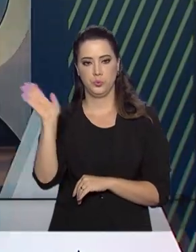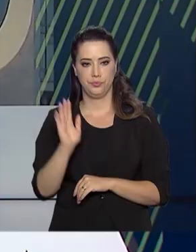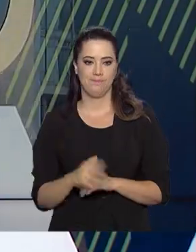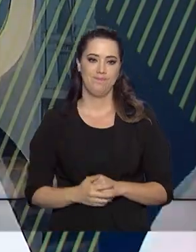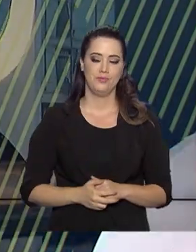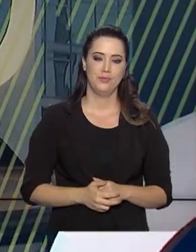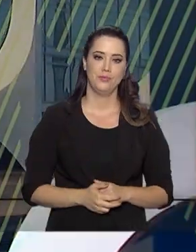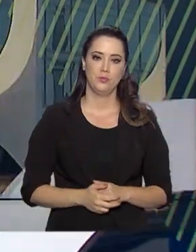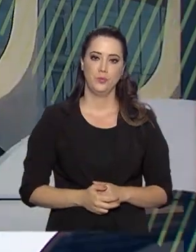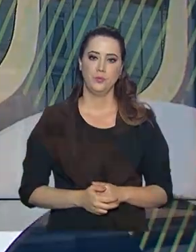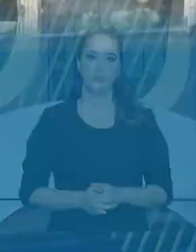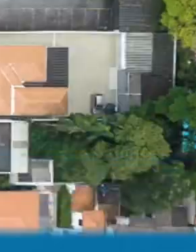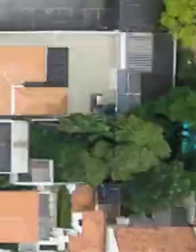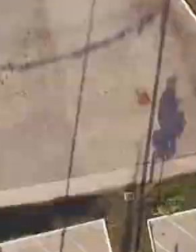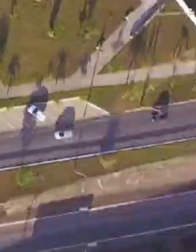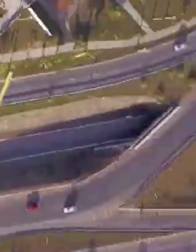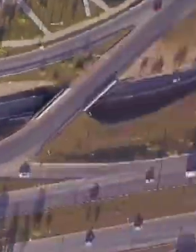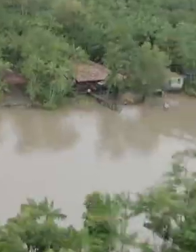edição. Até lá.